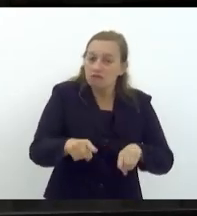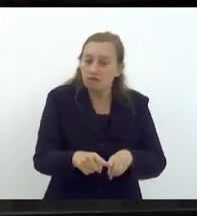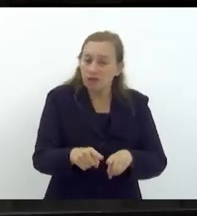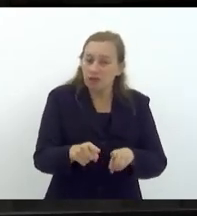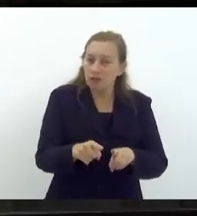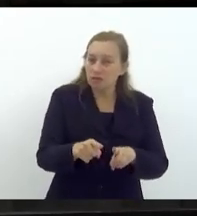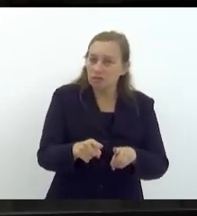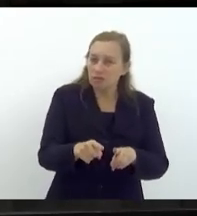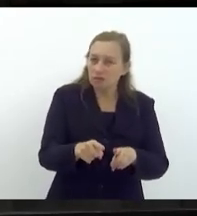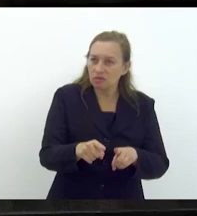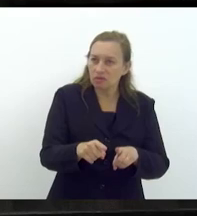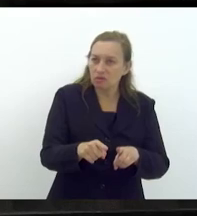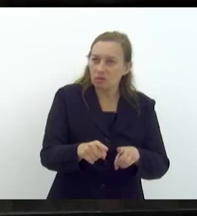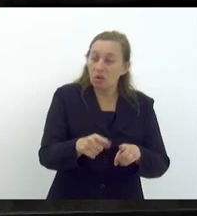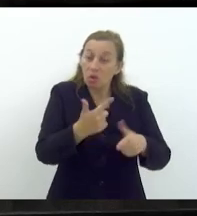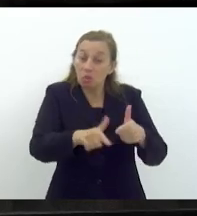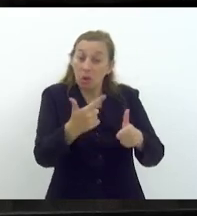de frente.